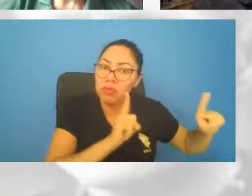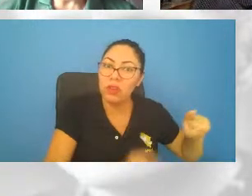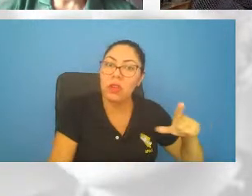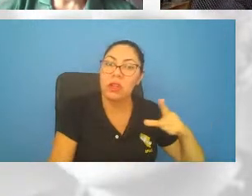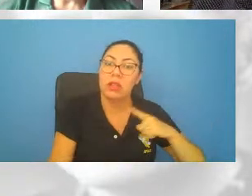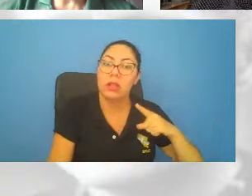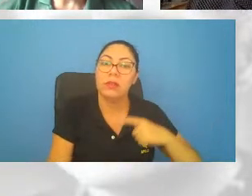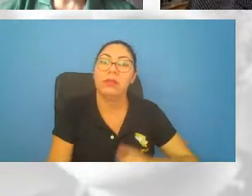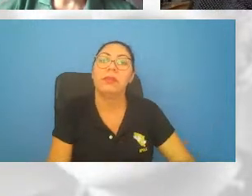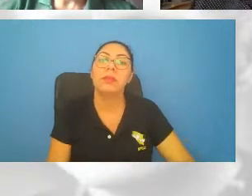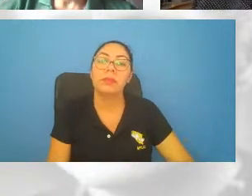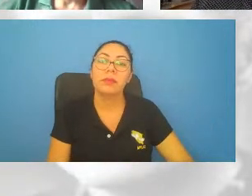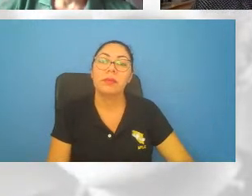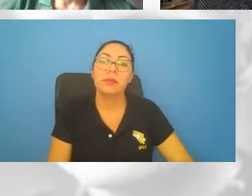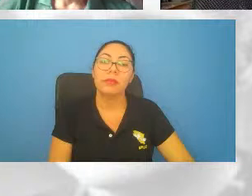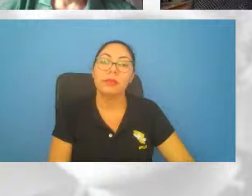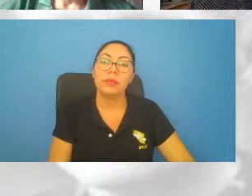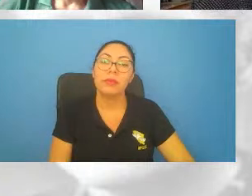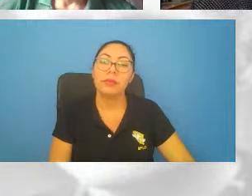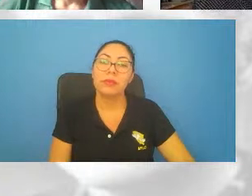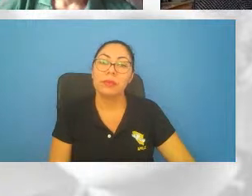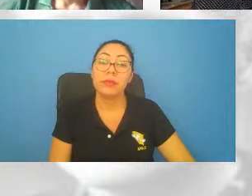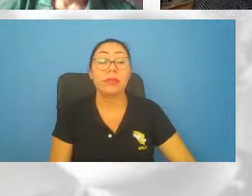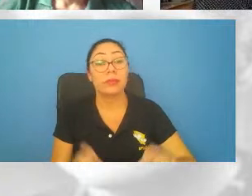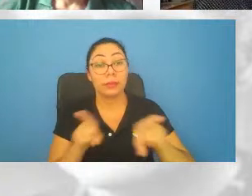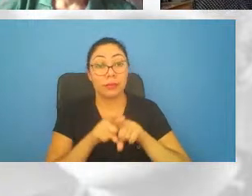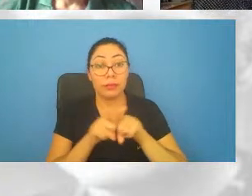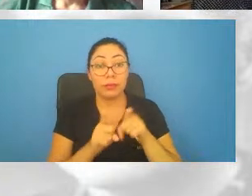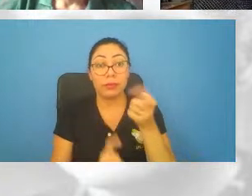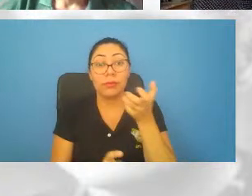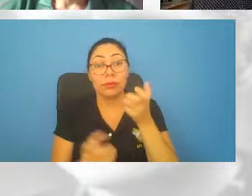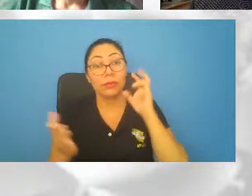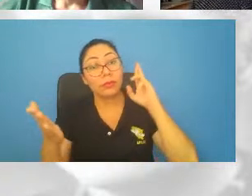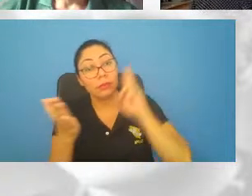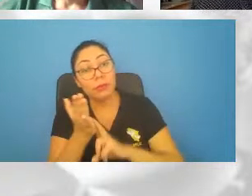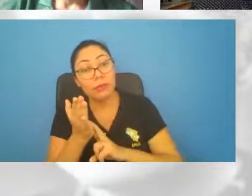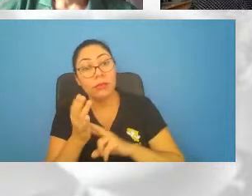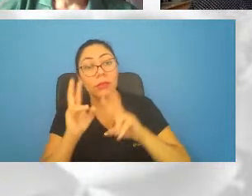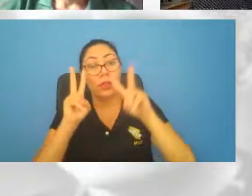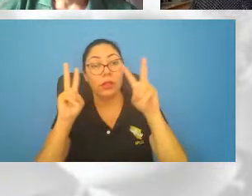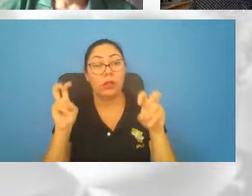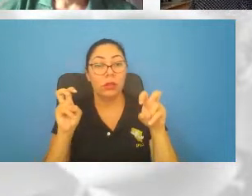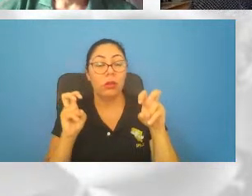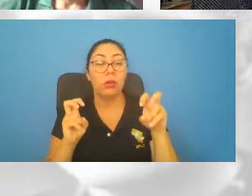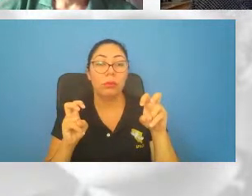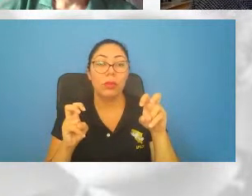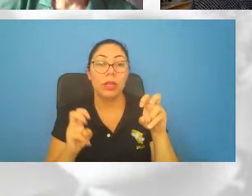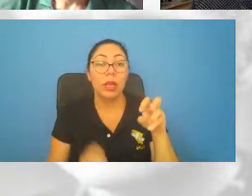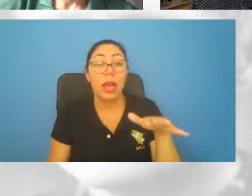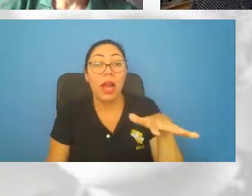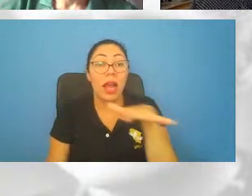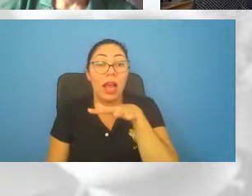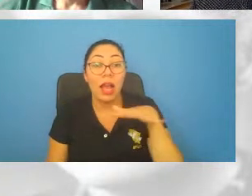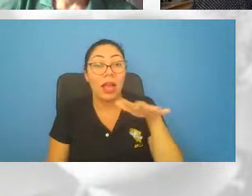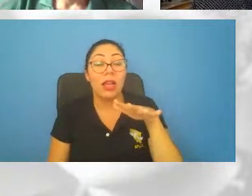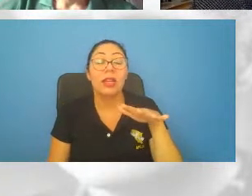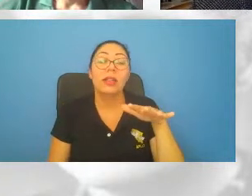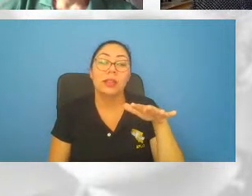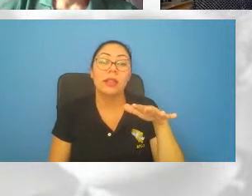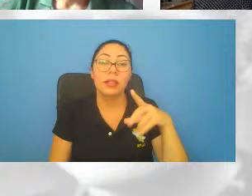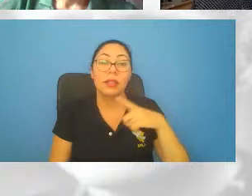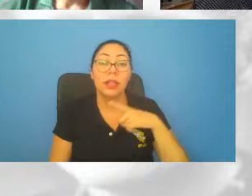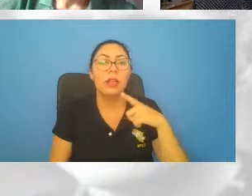Eu queria responder essa pergunta sobre a dose de radiação do espaço. Toda a luz das